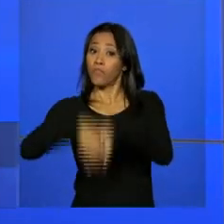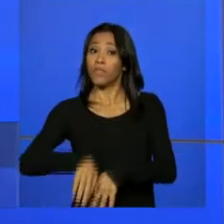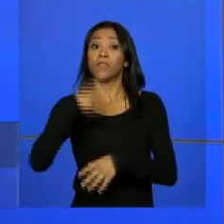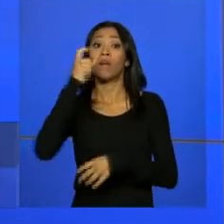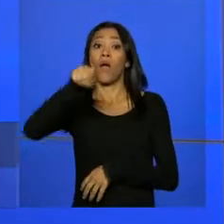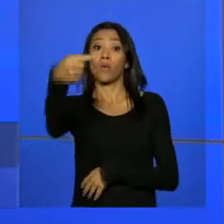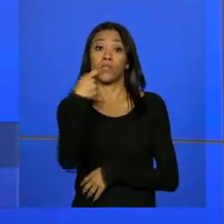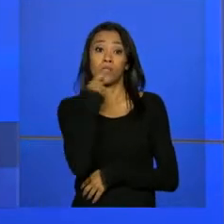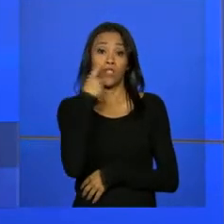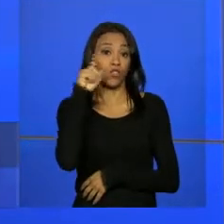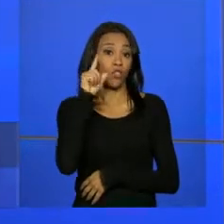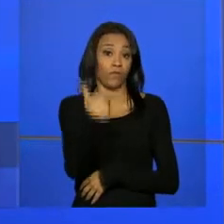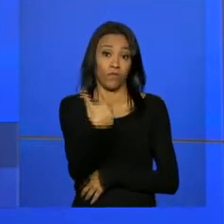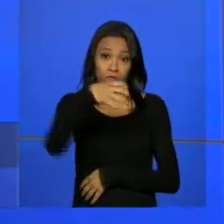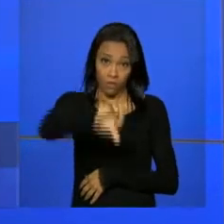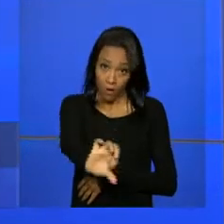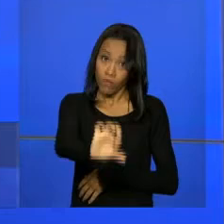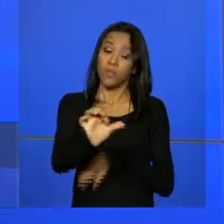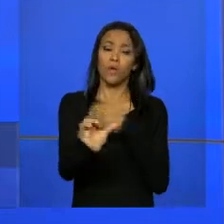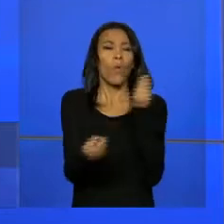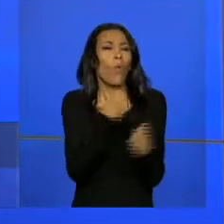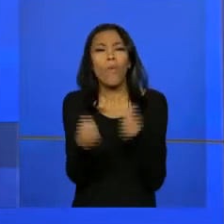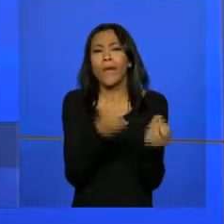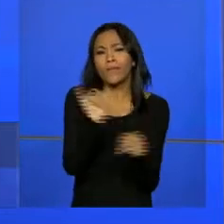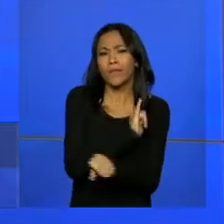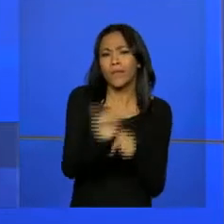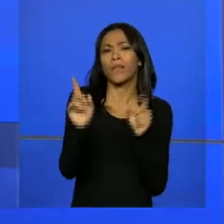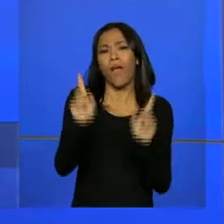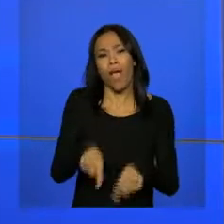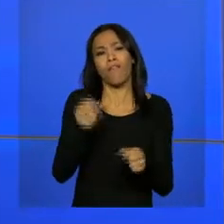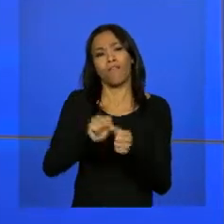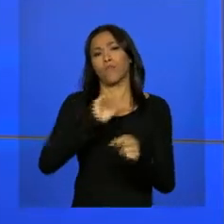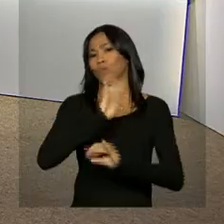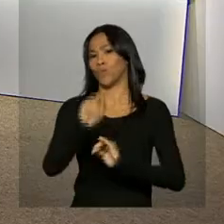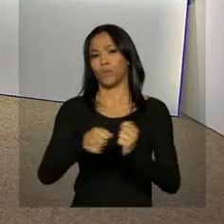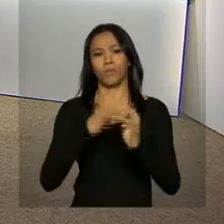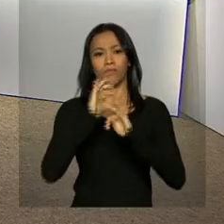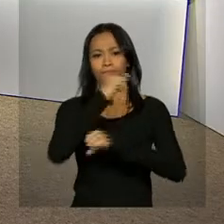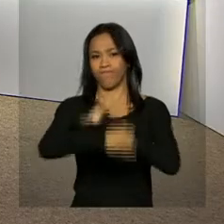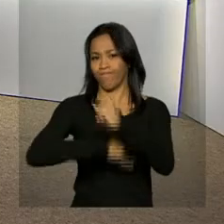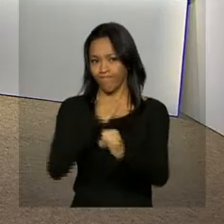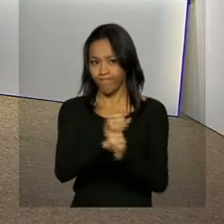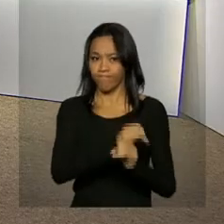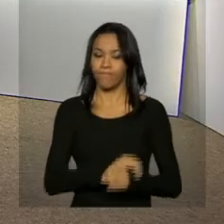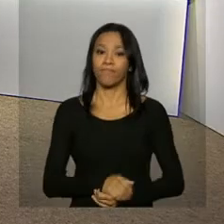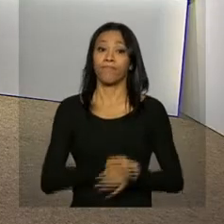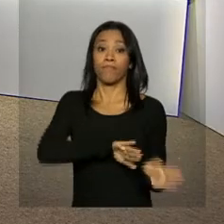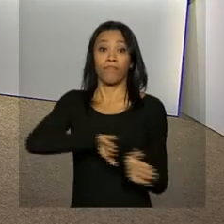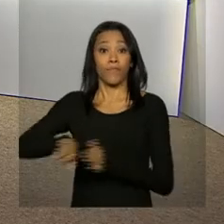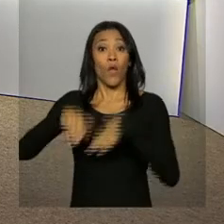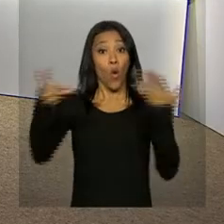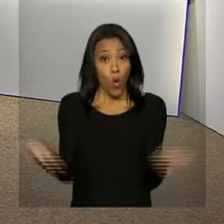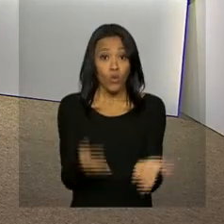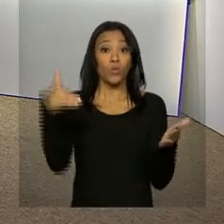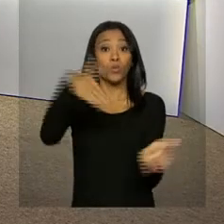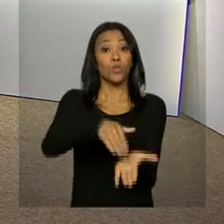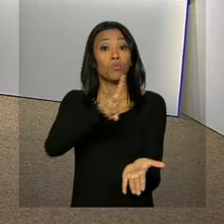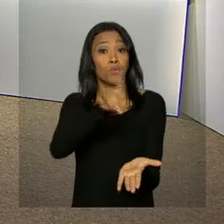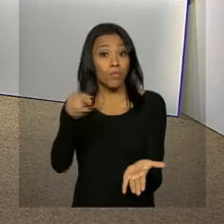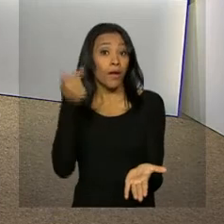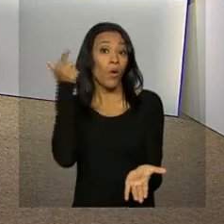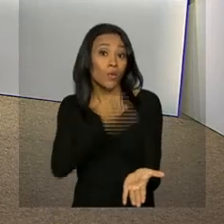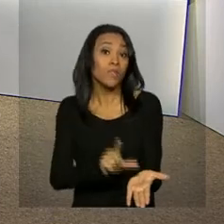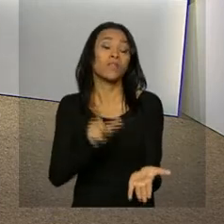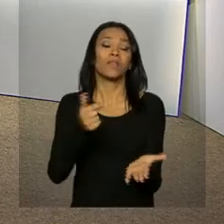-feira que vem, dia 29. O procedimento deve ser feito pela internet. E hoje é o último dia para concorrer a bolsas de